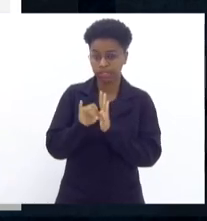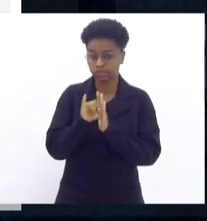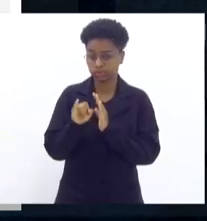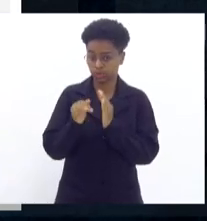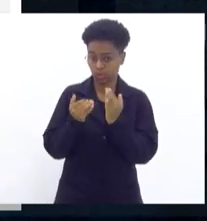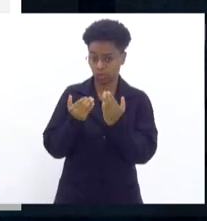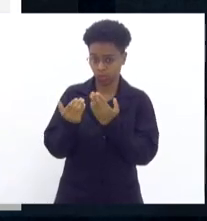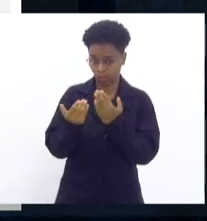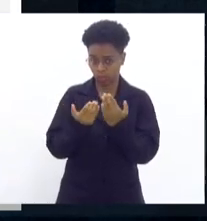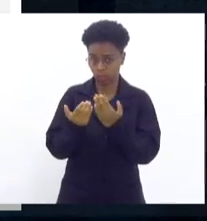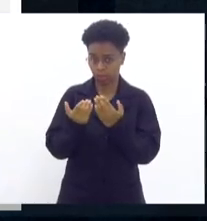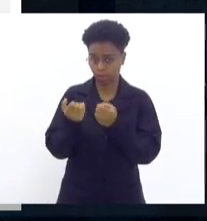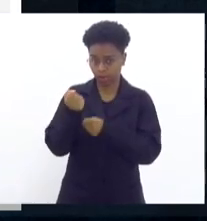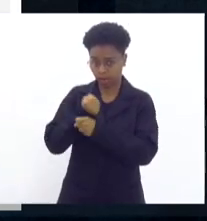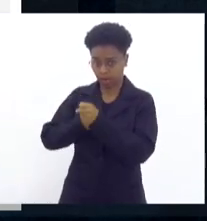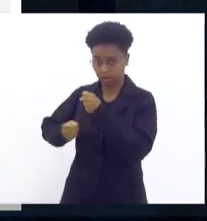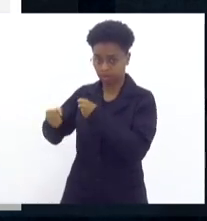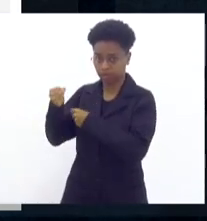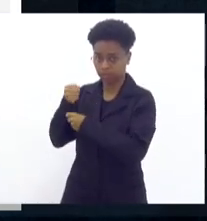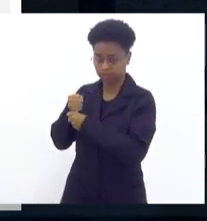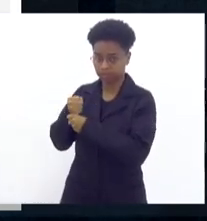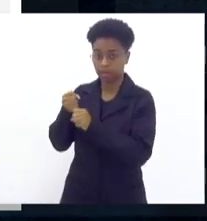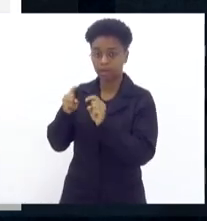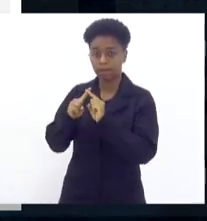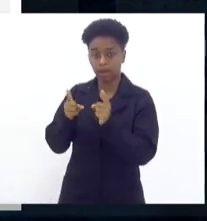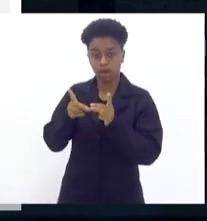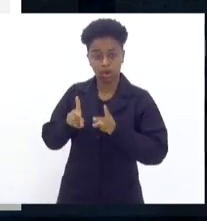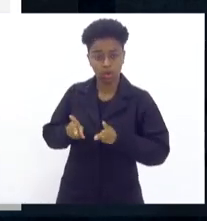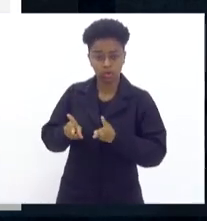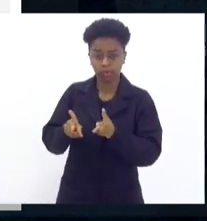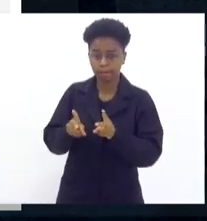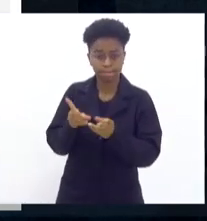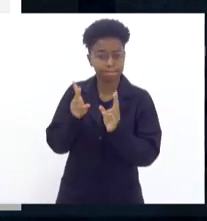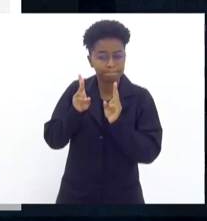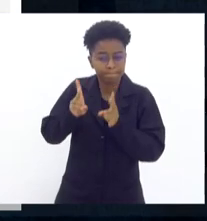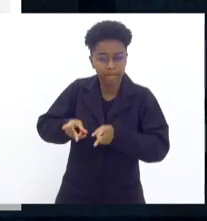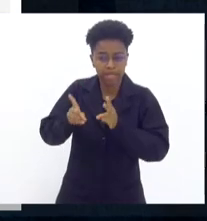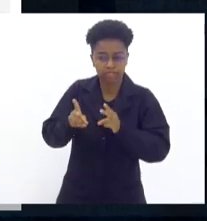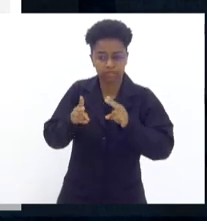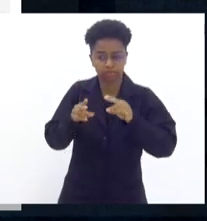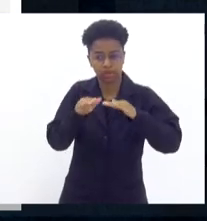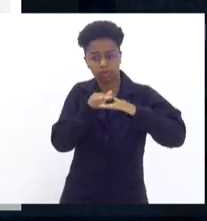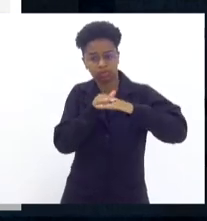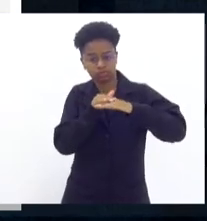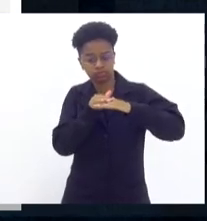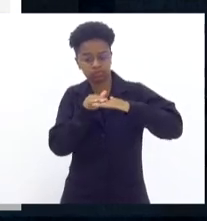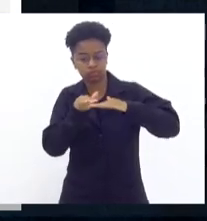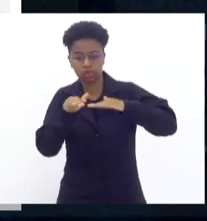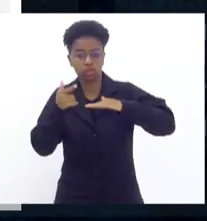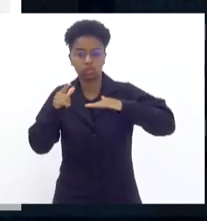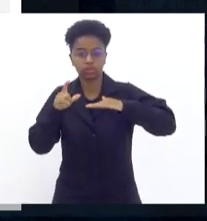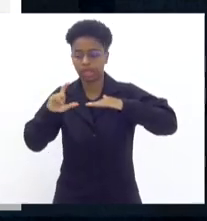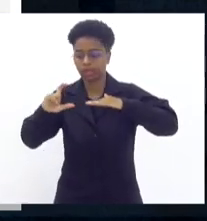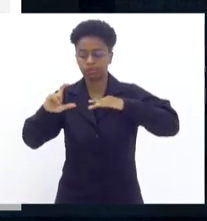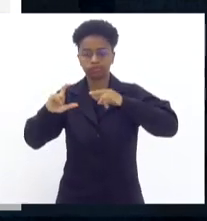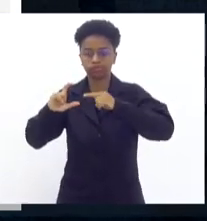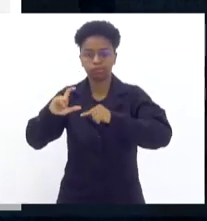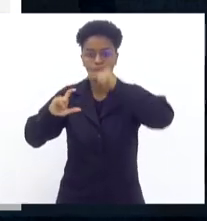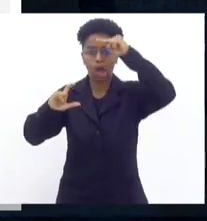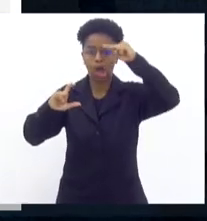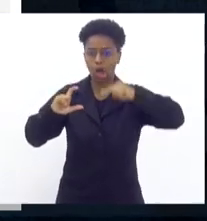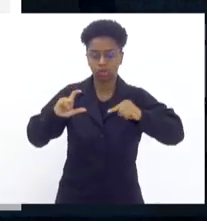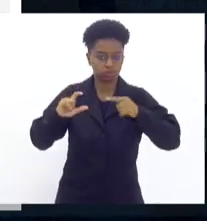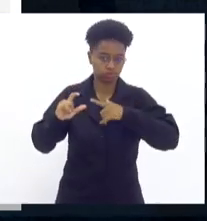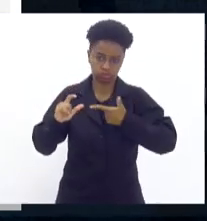ao ano anterior, ele mantém uma mesma faixa. Ele não tem, não escapuliu muito